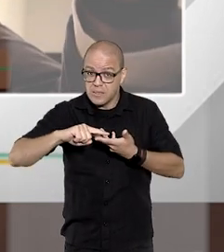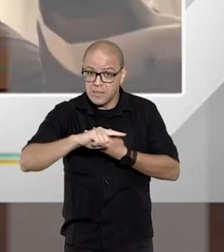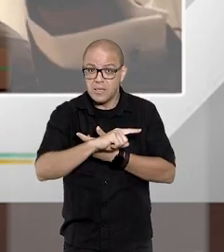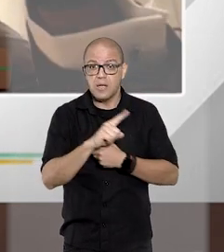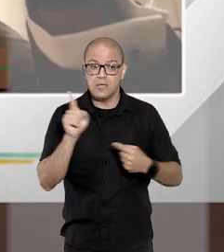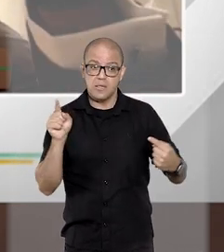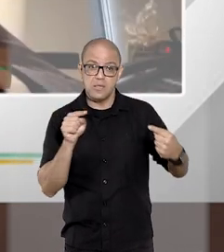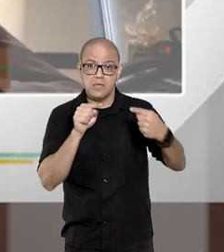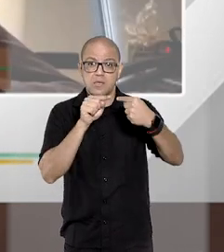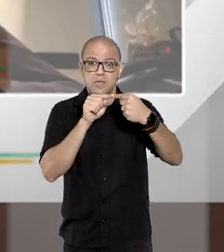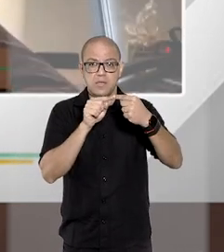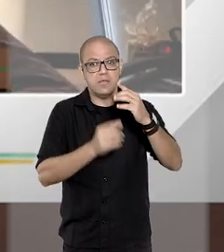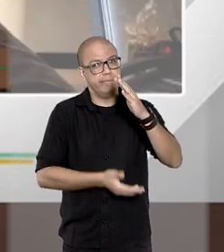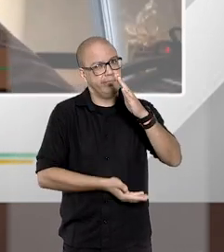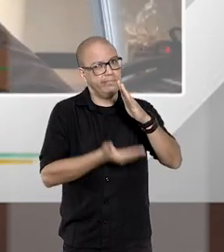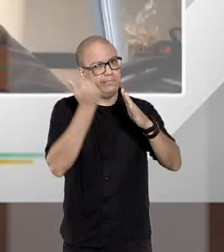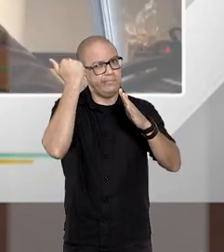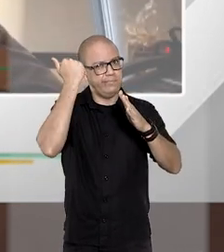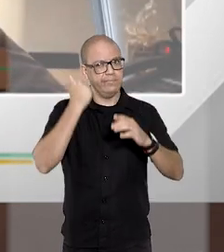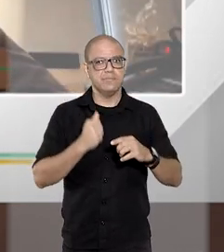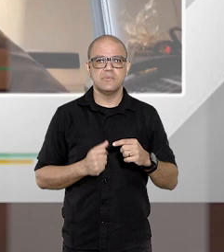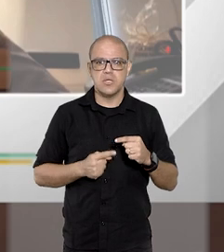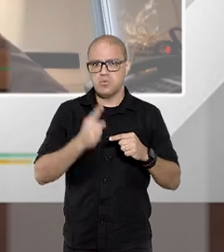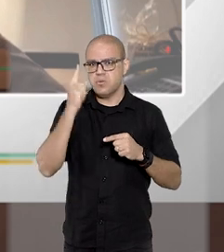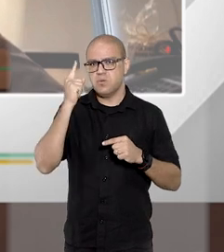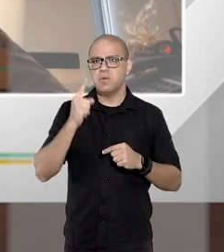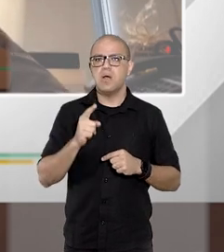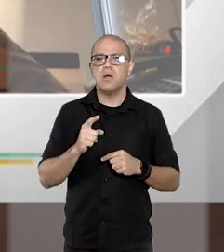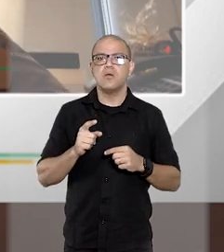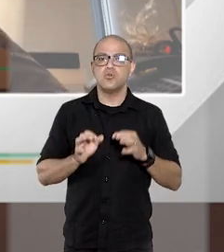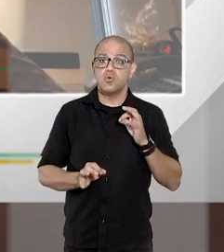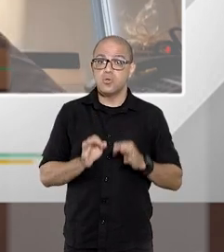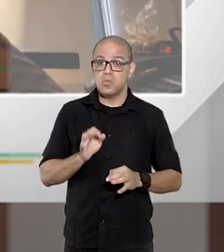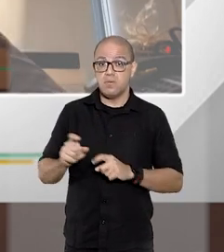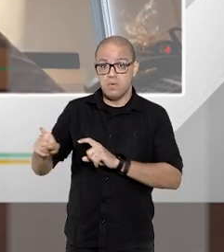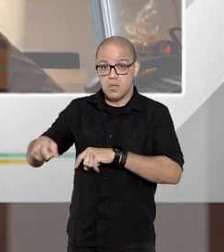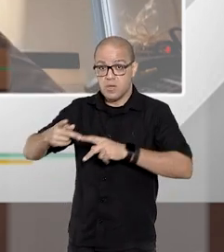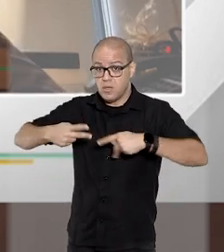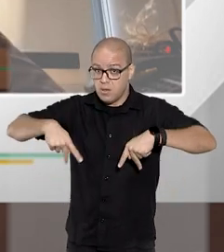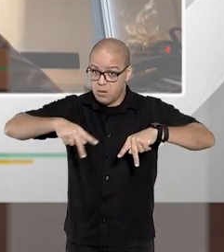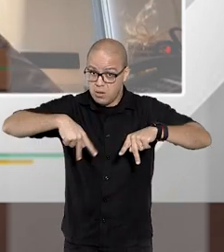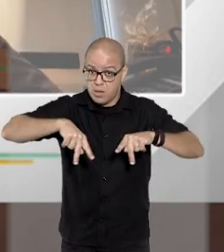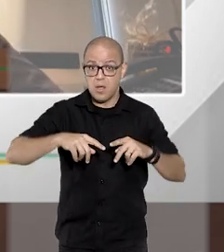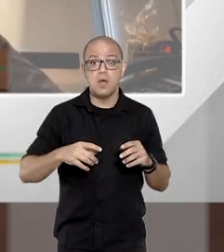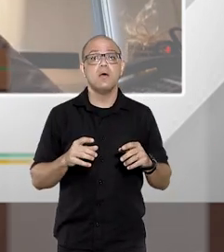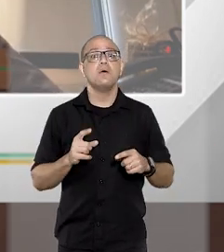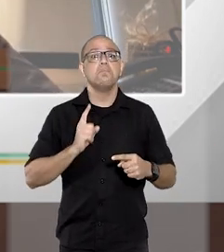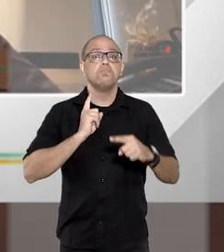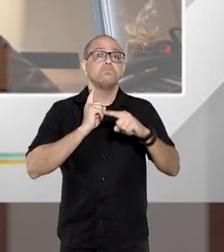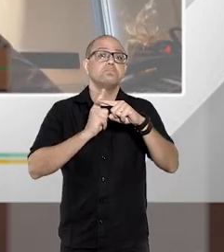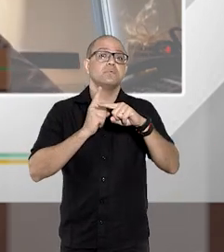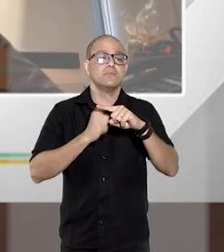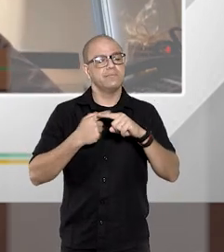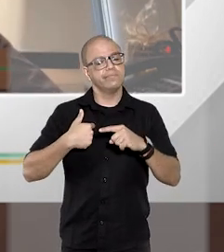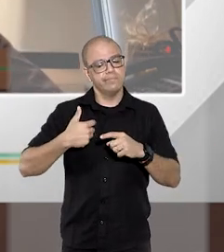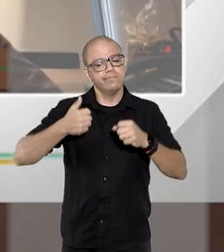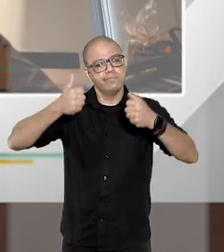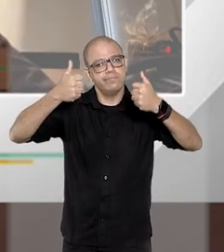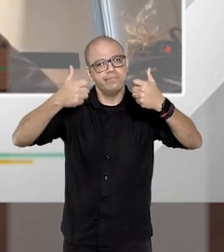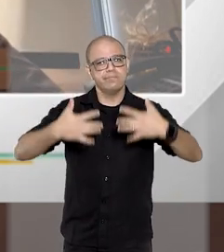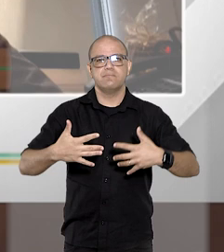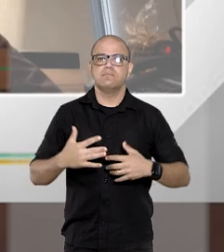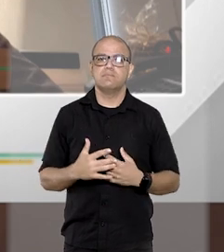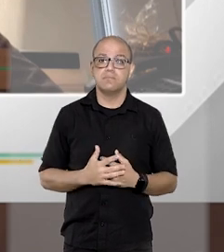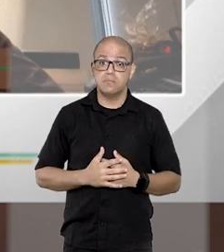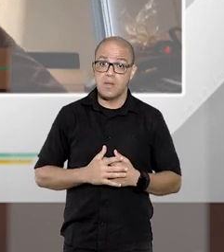que estão expurgadas da competência do Juizado de Fazenda Pública se justifica justamente pelo ponto que eu mencionei